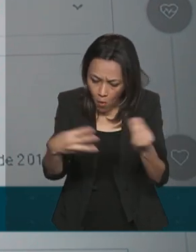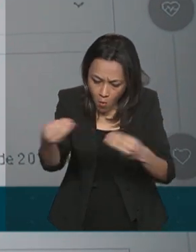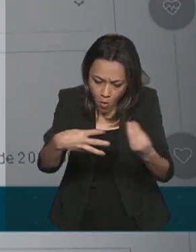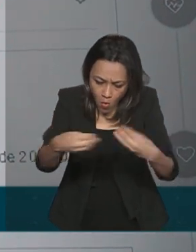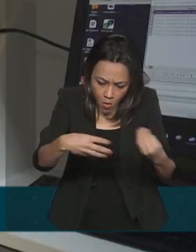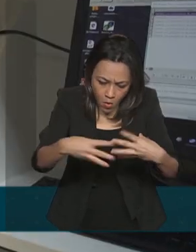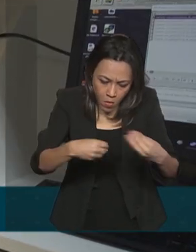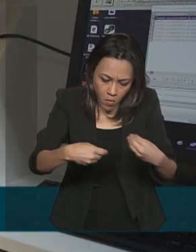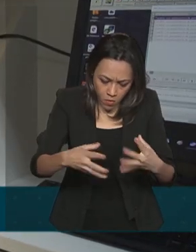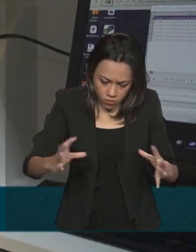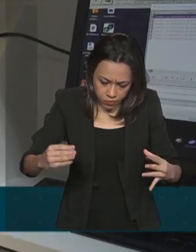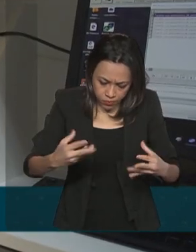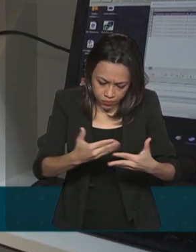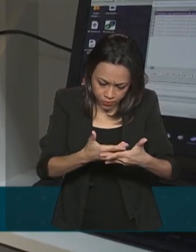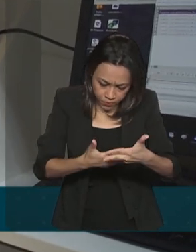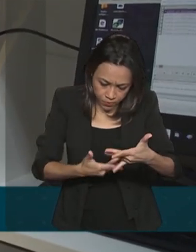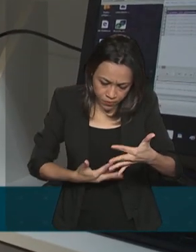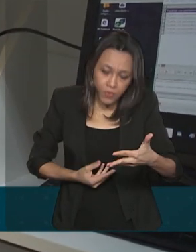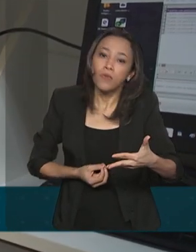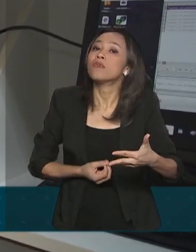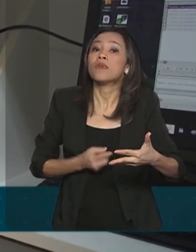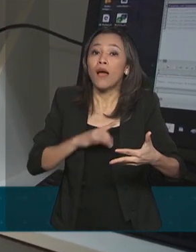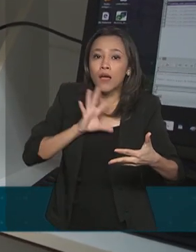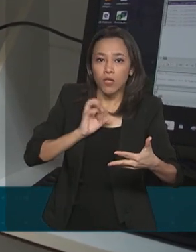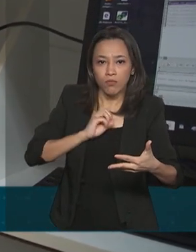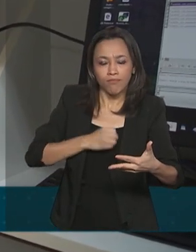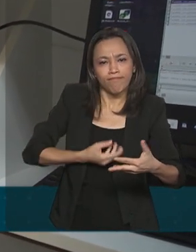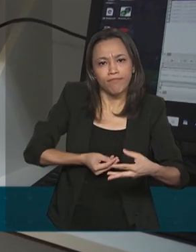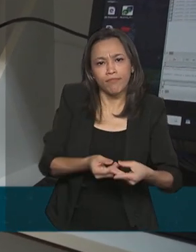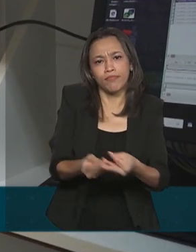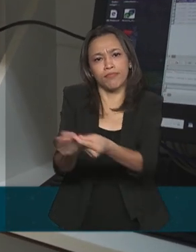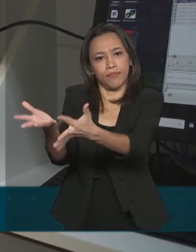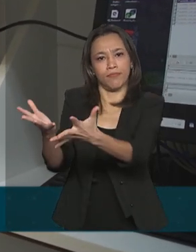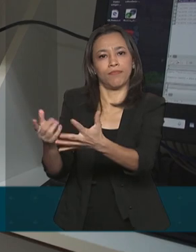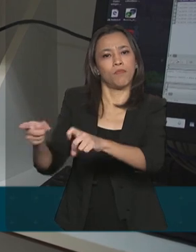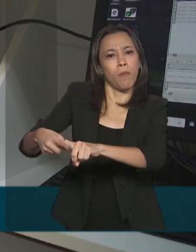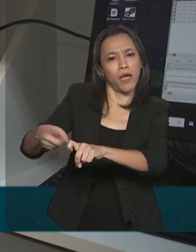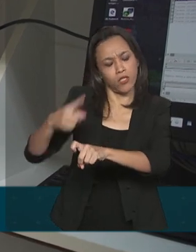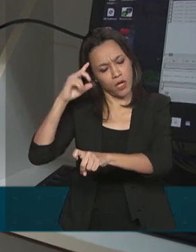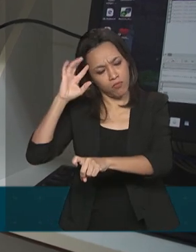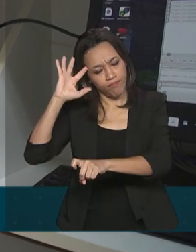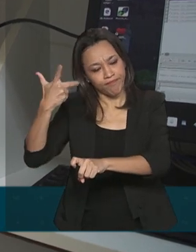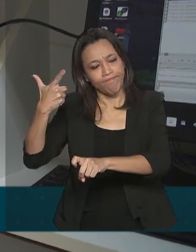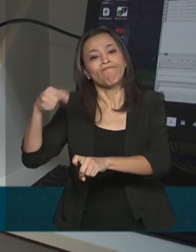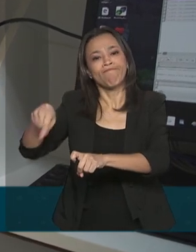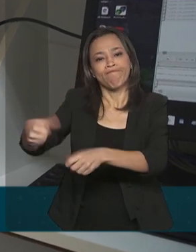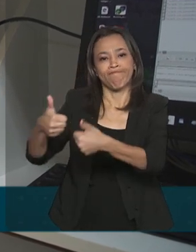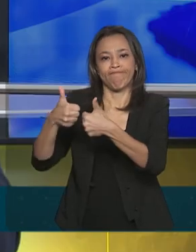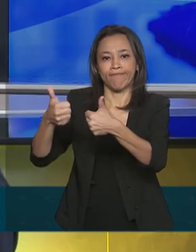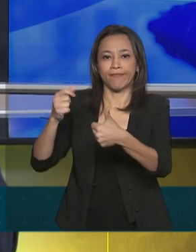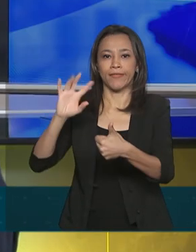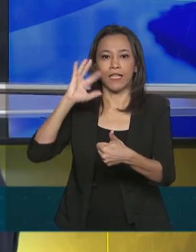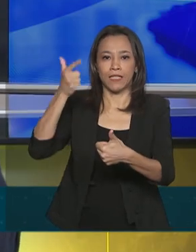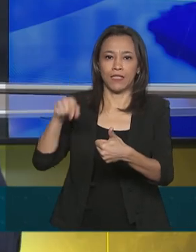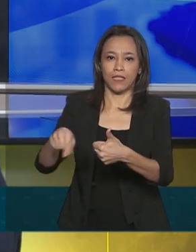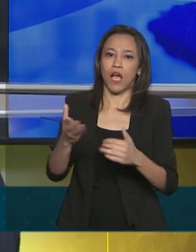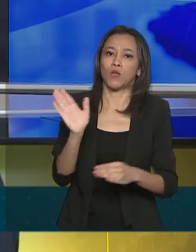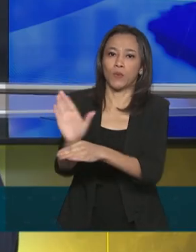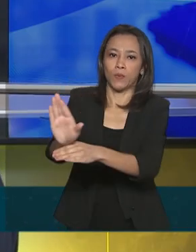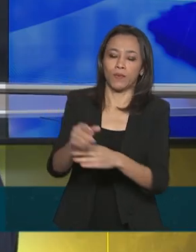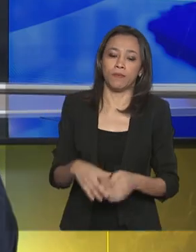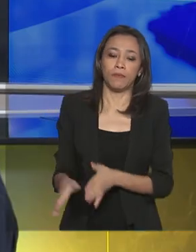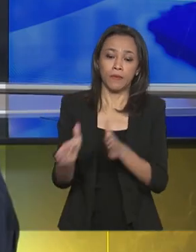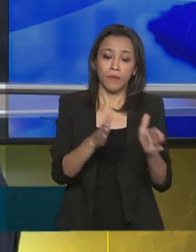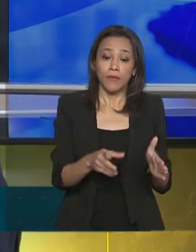fornece as informações necessárias para uma tomada de decisão rápida pela equipe médica. Nos pacientes com